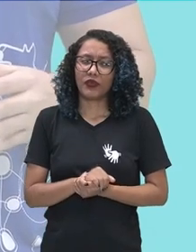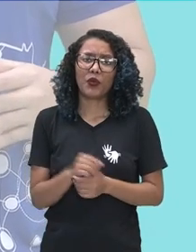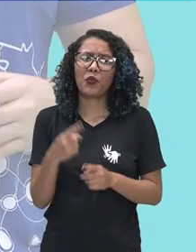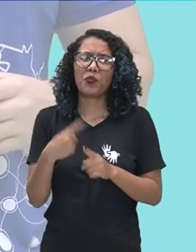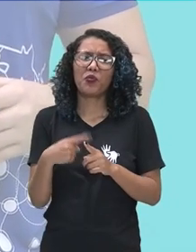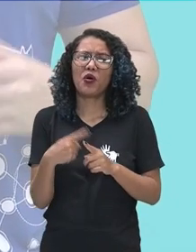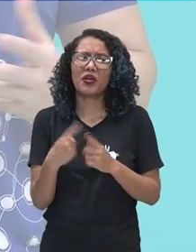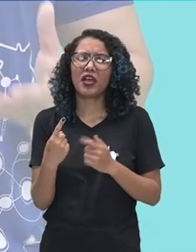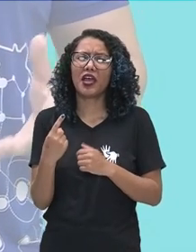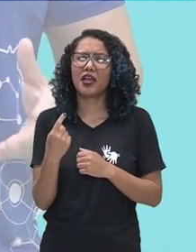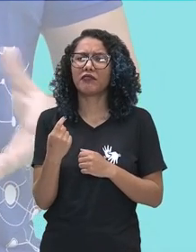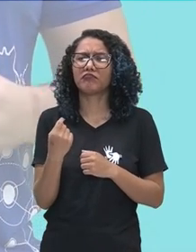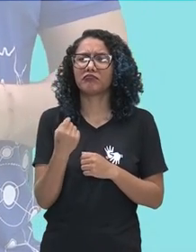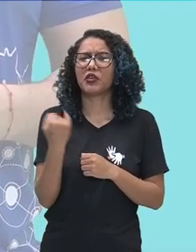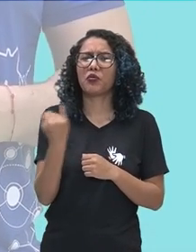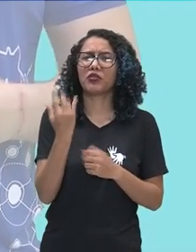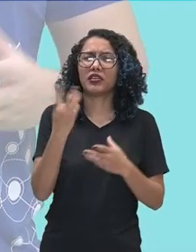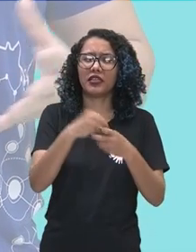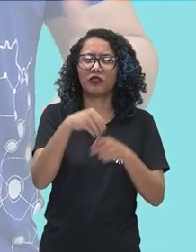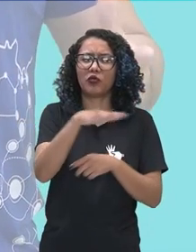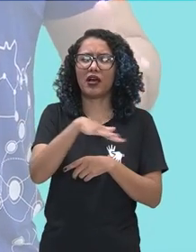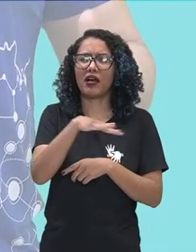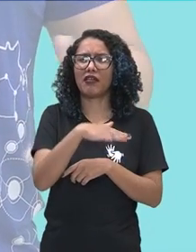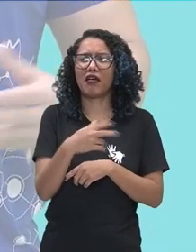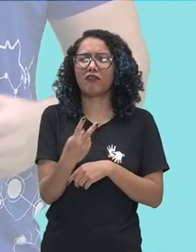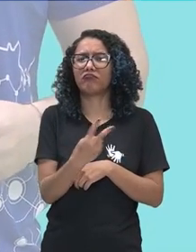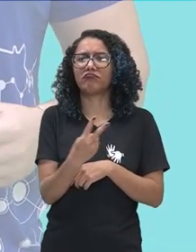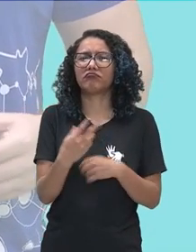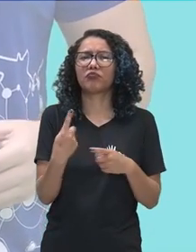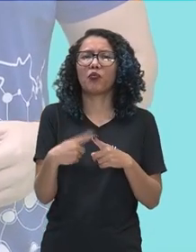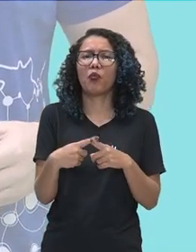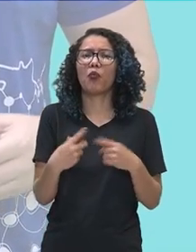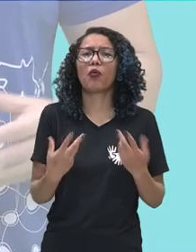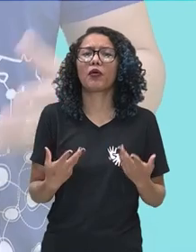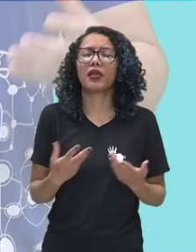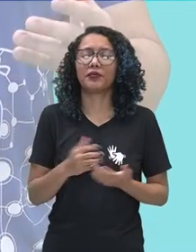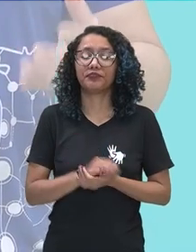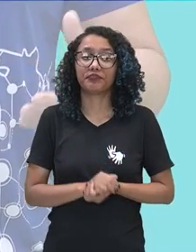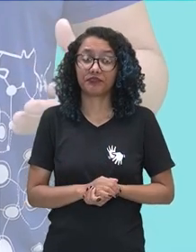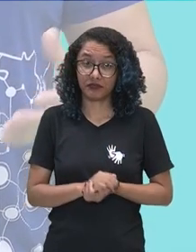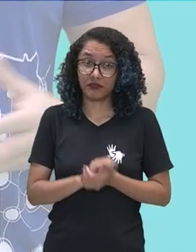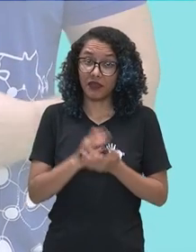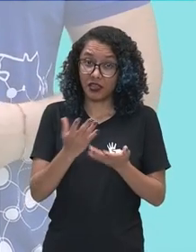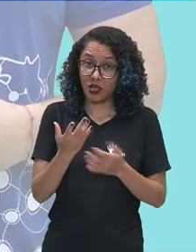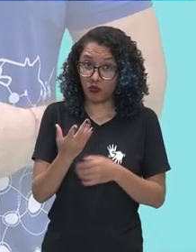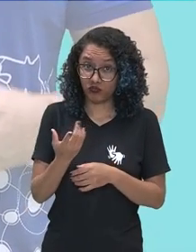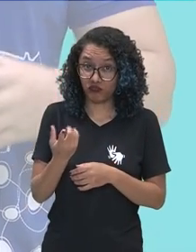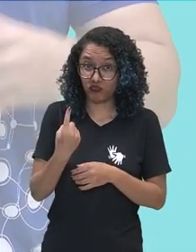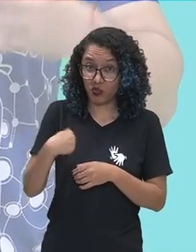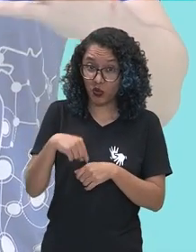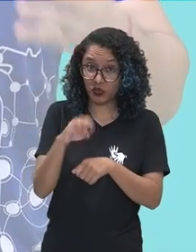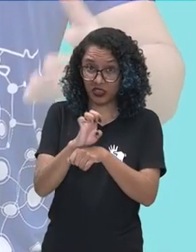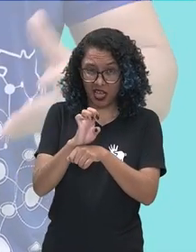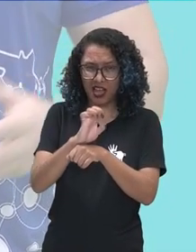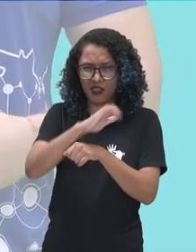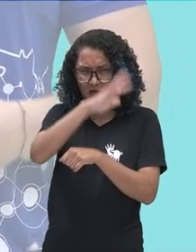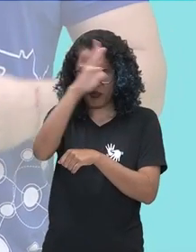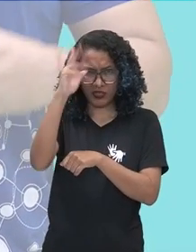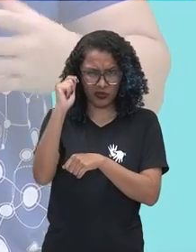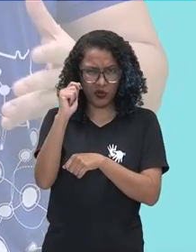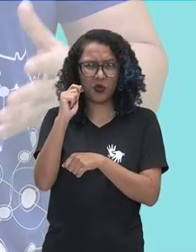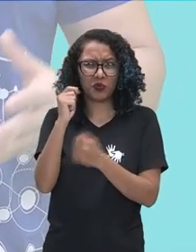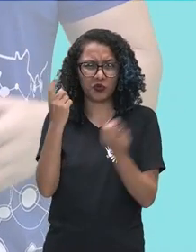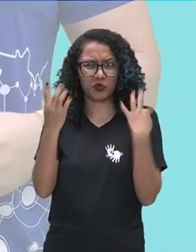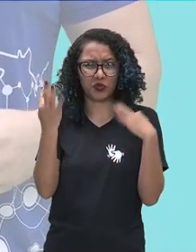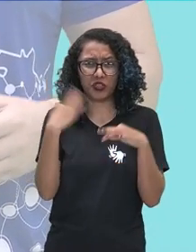importante no turismo e no intercâmbio cultural? Obviamente, o nosso estado, o Amazonas, ele recebe vários turistas de